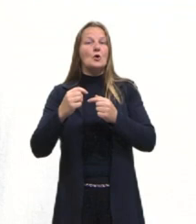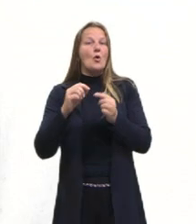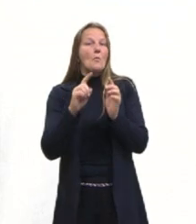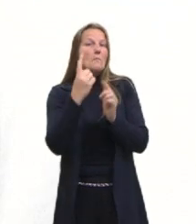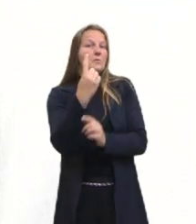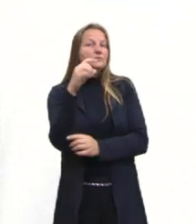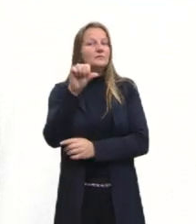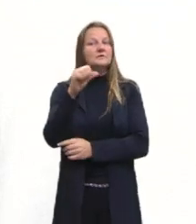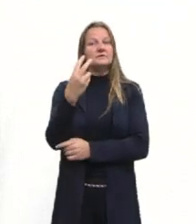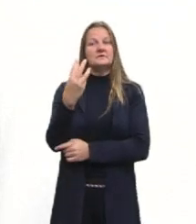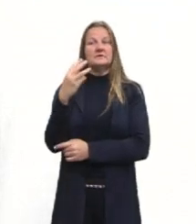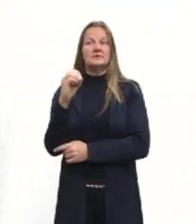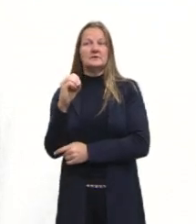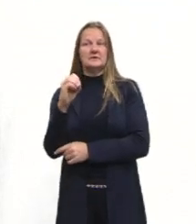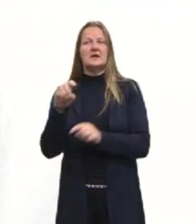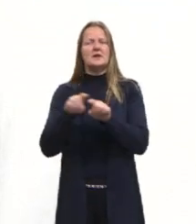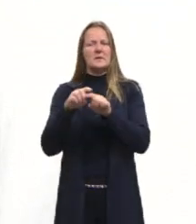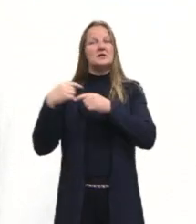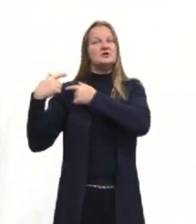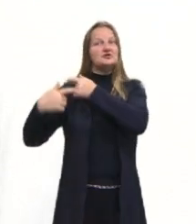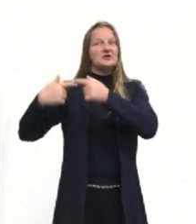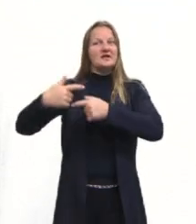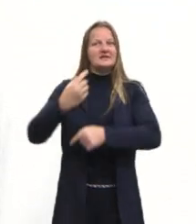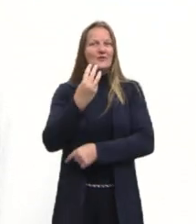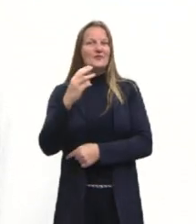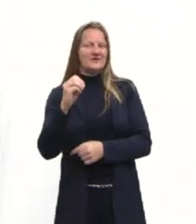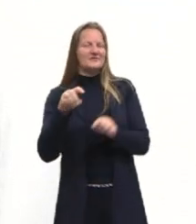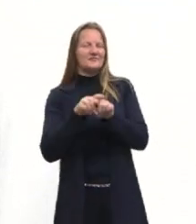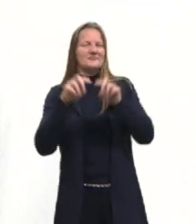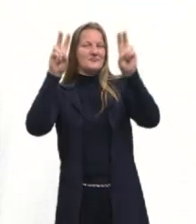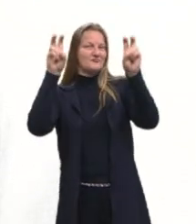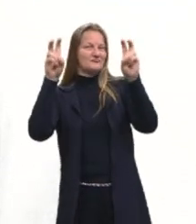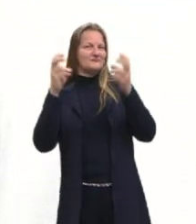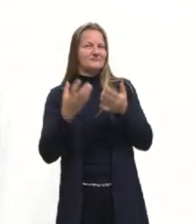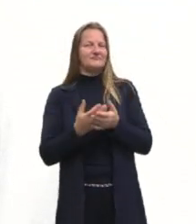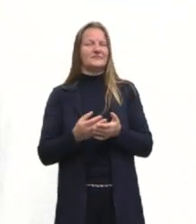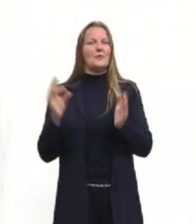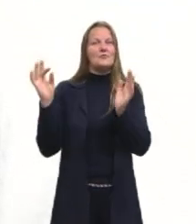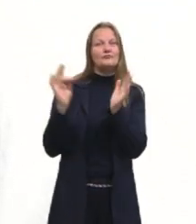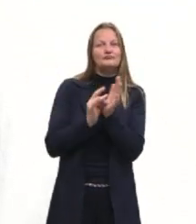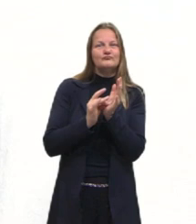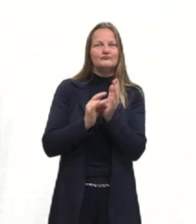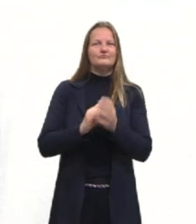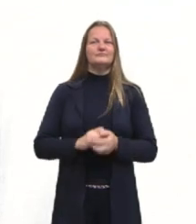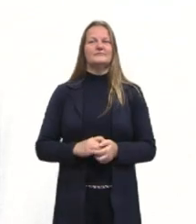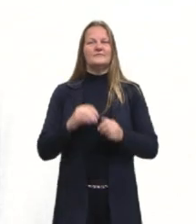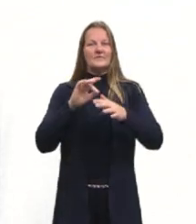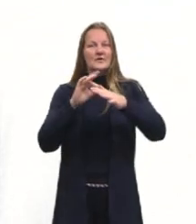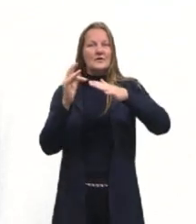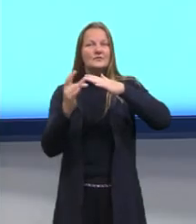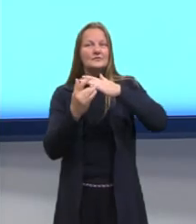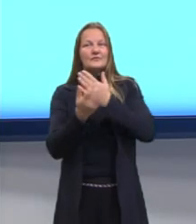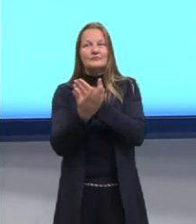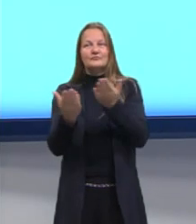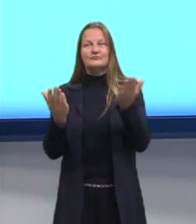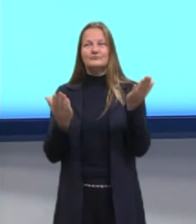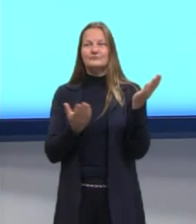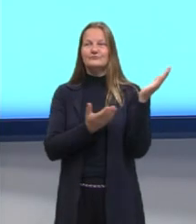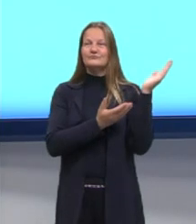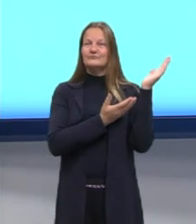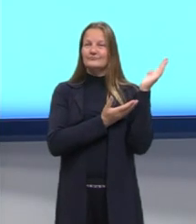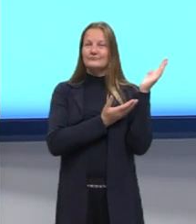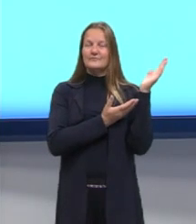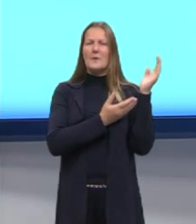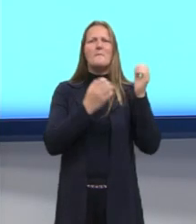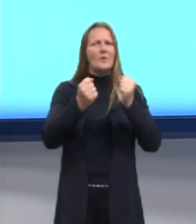que é um dos nomes do qual é conhecido esse momento, fase de consolidação, tem aqui minhas redes sociais, caso vocês queiram enviar